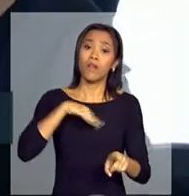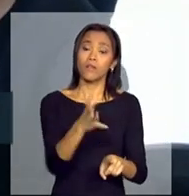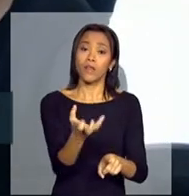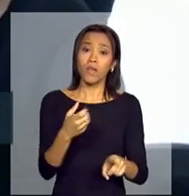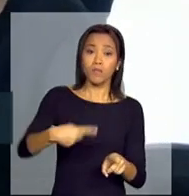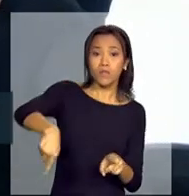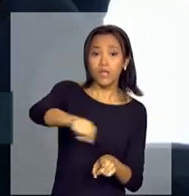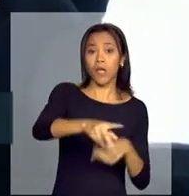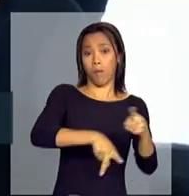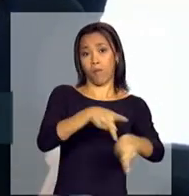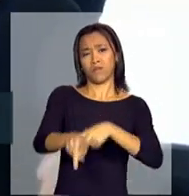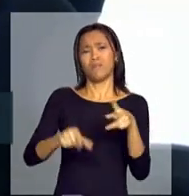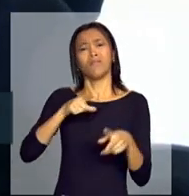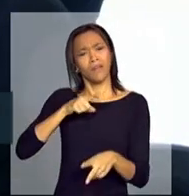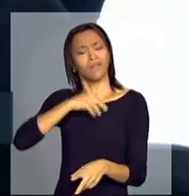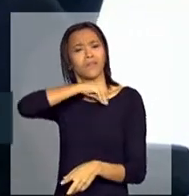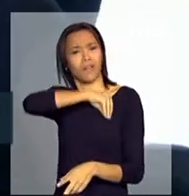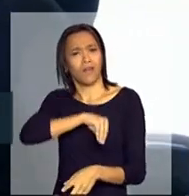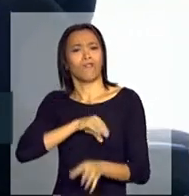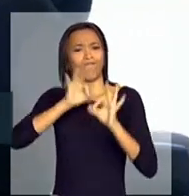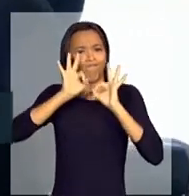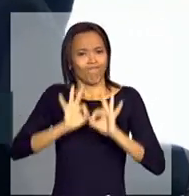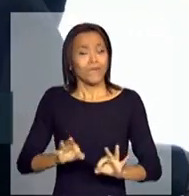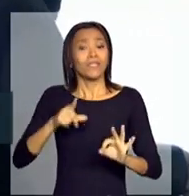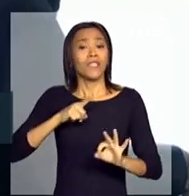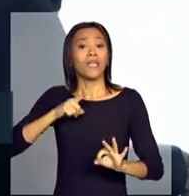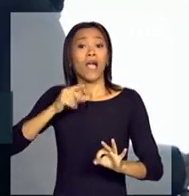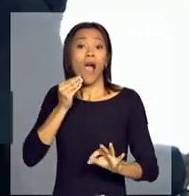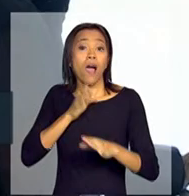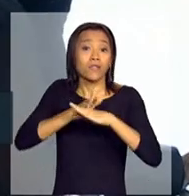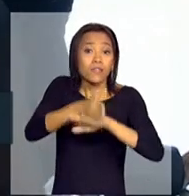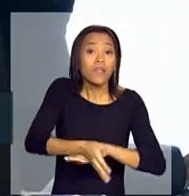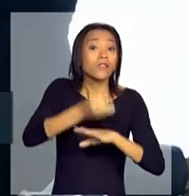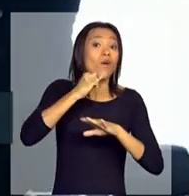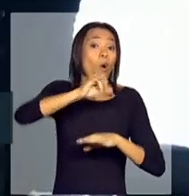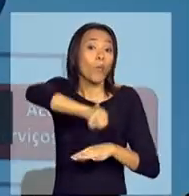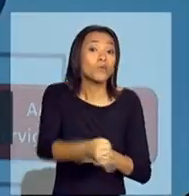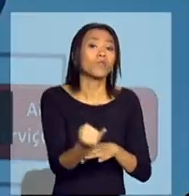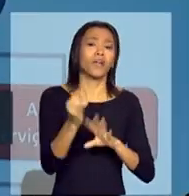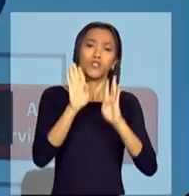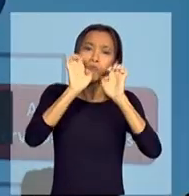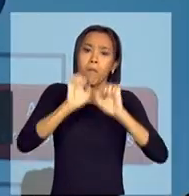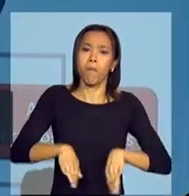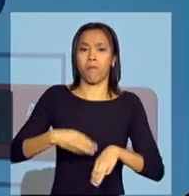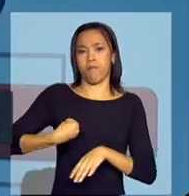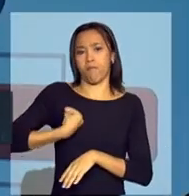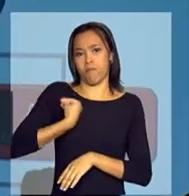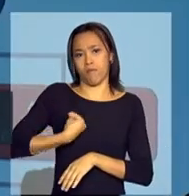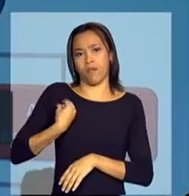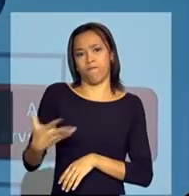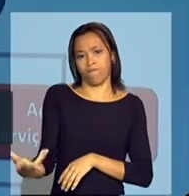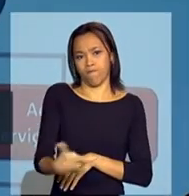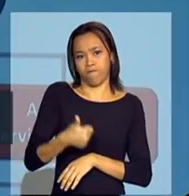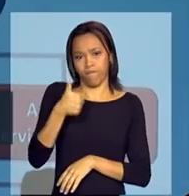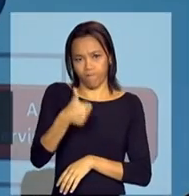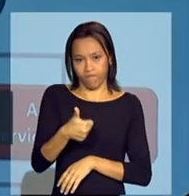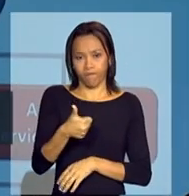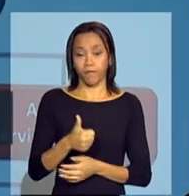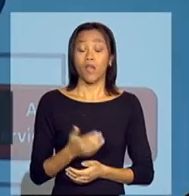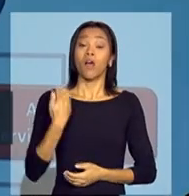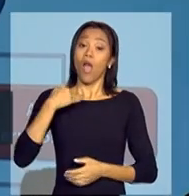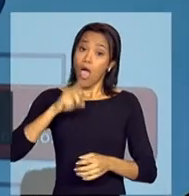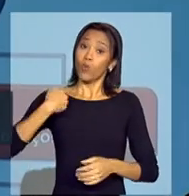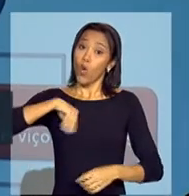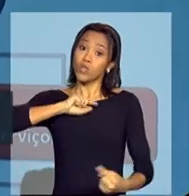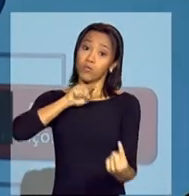tenha mais renda, mas tenha acesso a oportunidades, bem-estar e qualidade de vida. Então, esse é o nosso grande objetivo. Nós